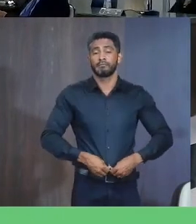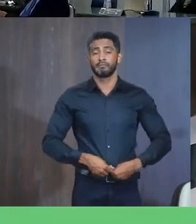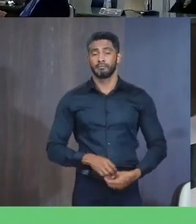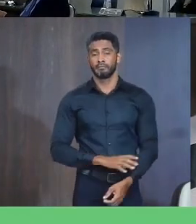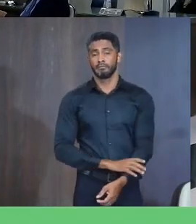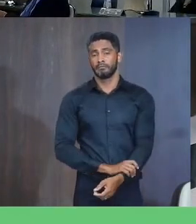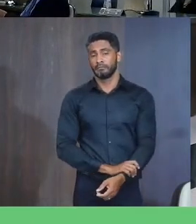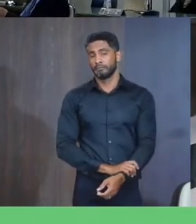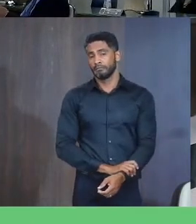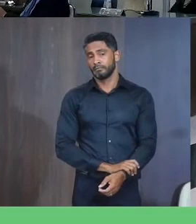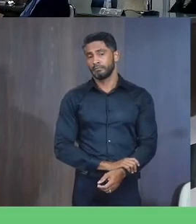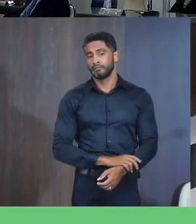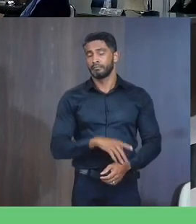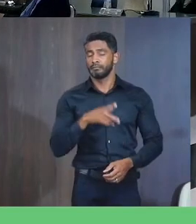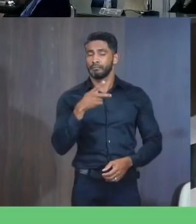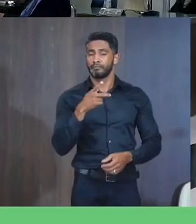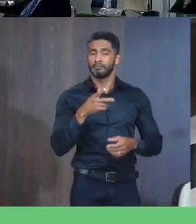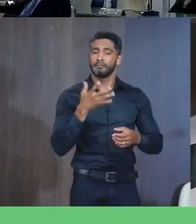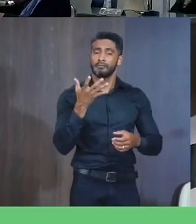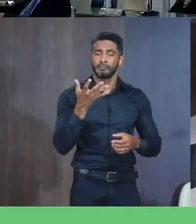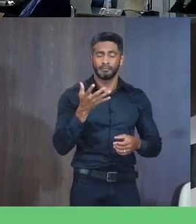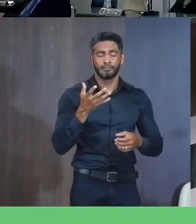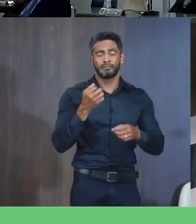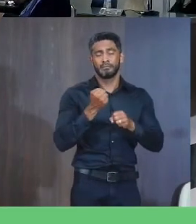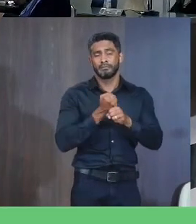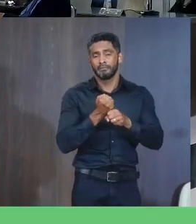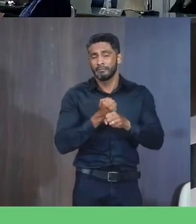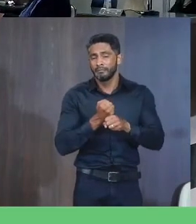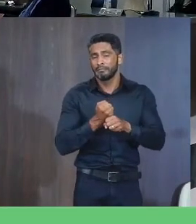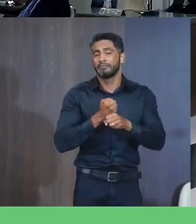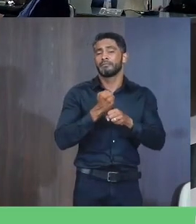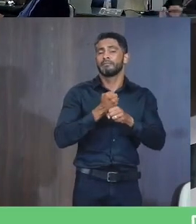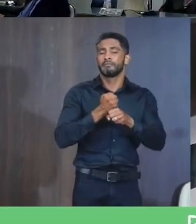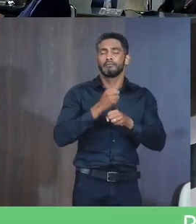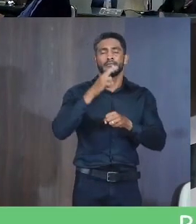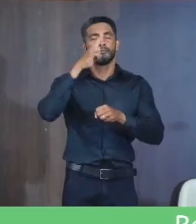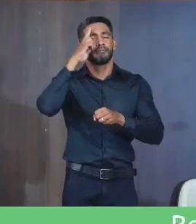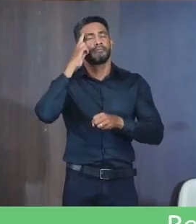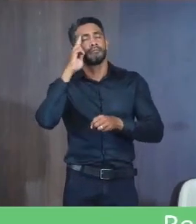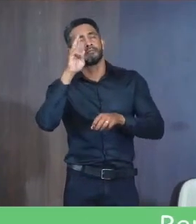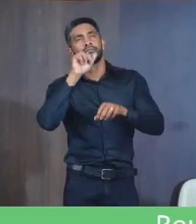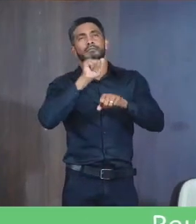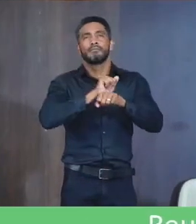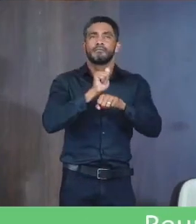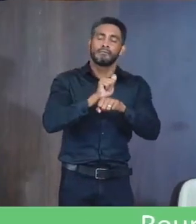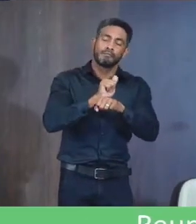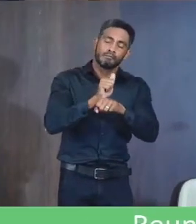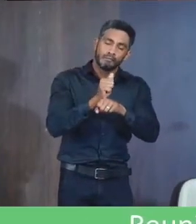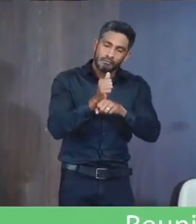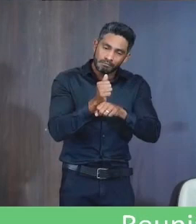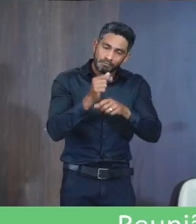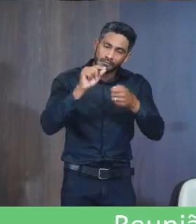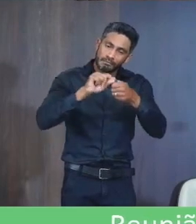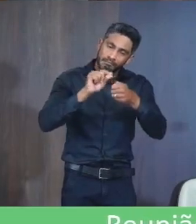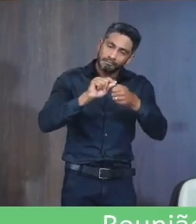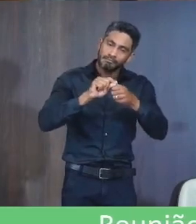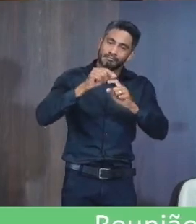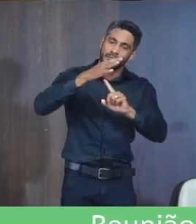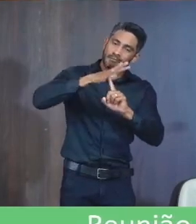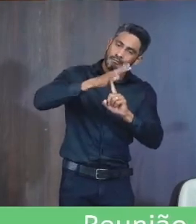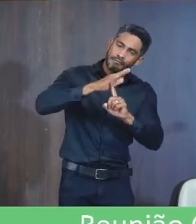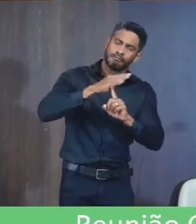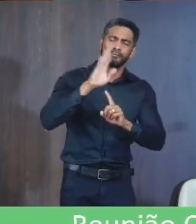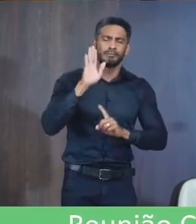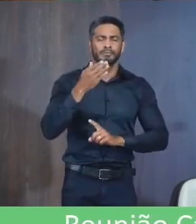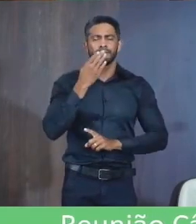E fiéis Desta localidade E que há muitos Há muitos anos Sonham E aguardam Pela construção Desta praça Já prometida